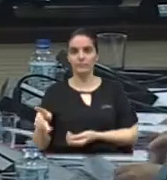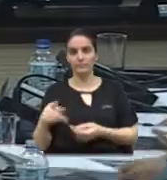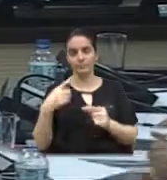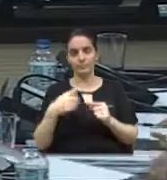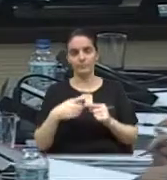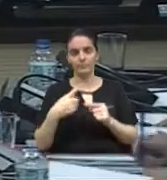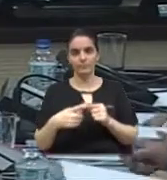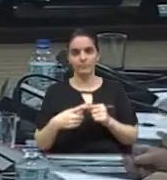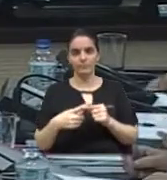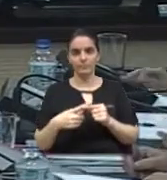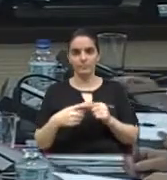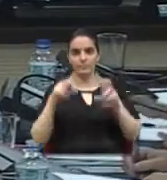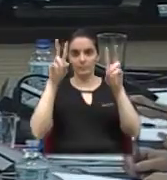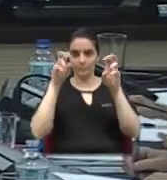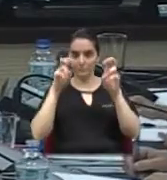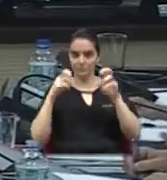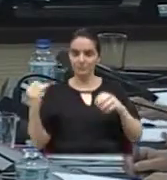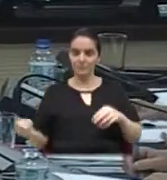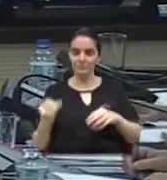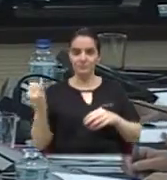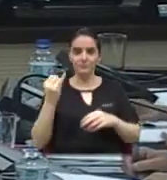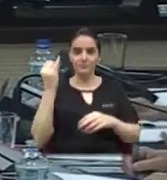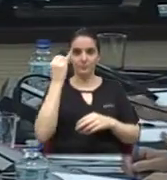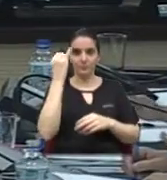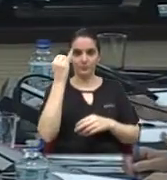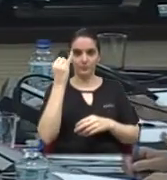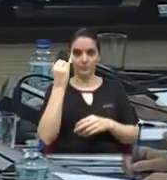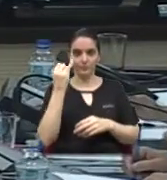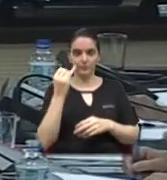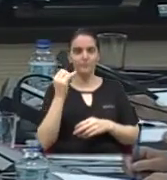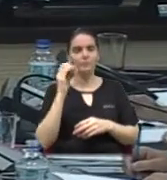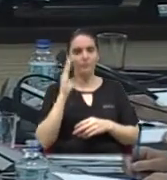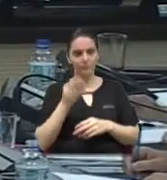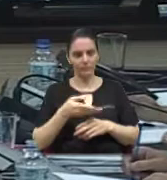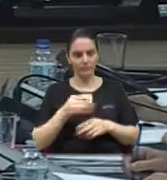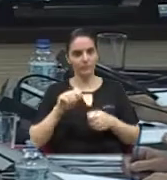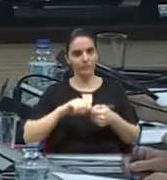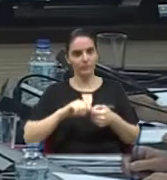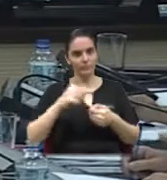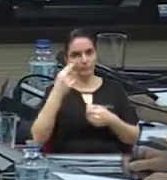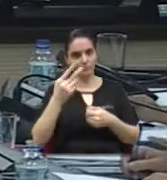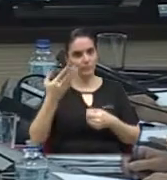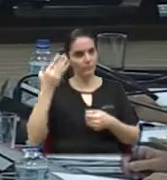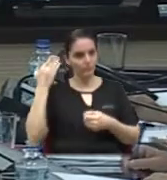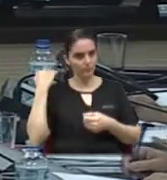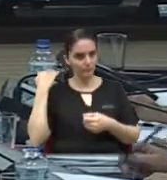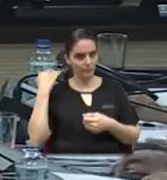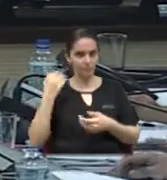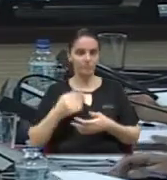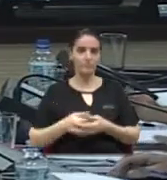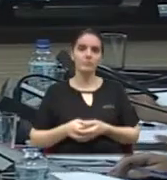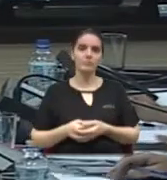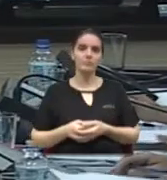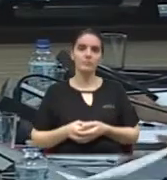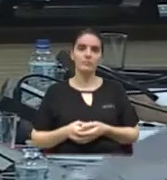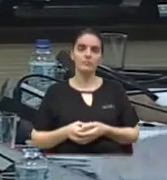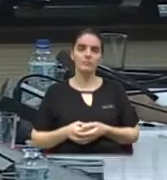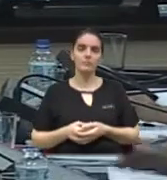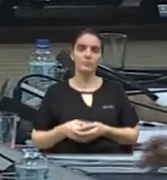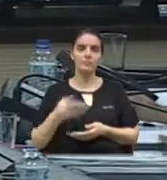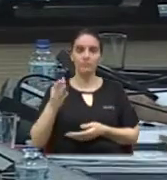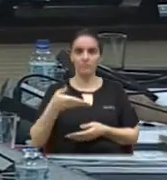necessidade, como já tenho usado esse critério para todos os requerimentos e inversões, é claro que eu